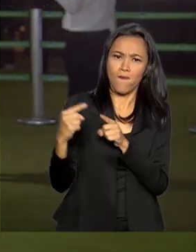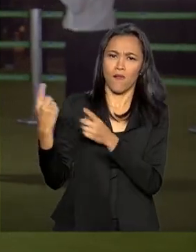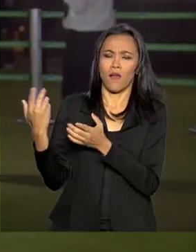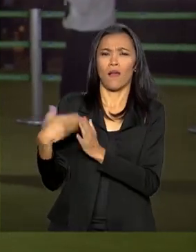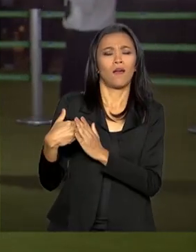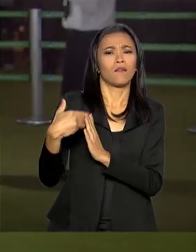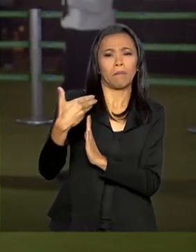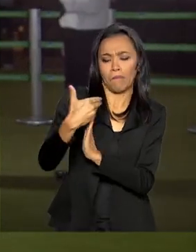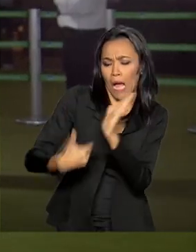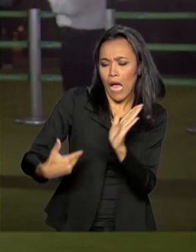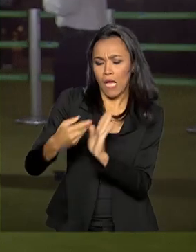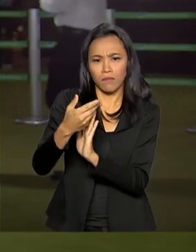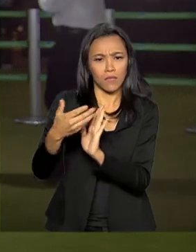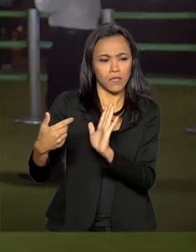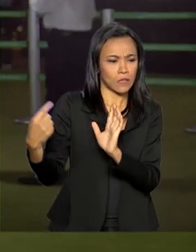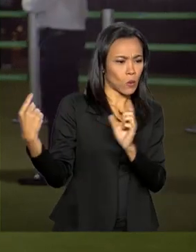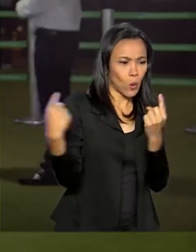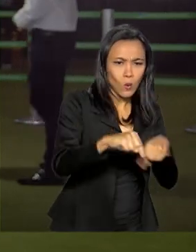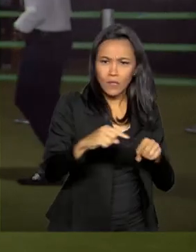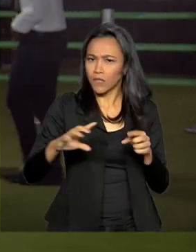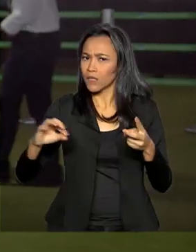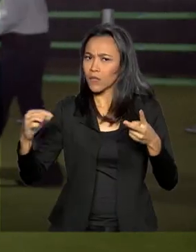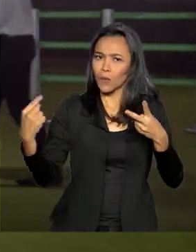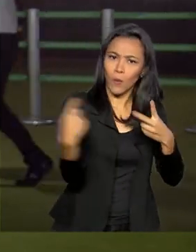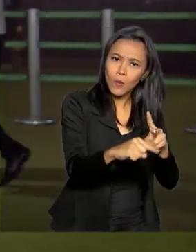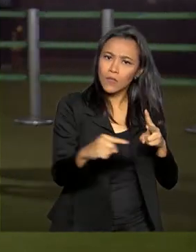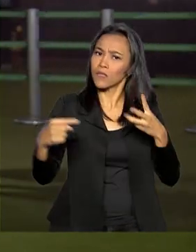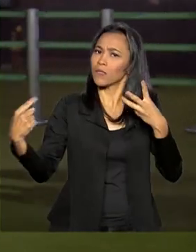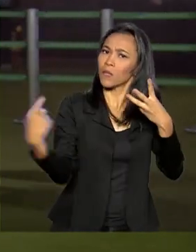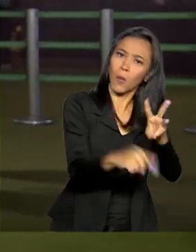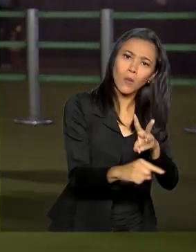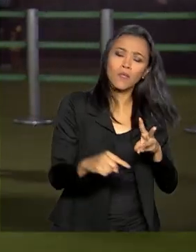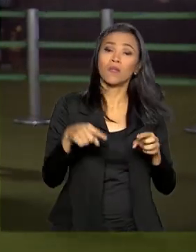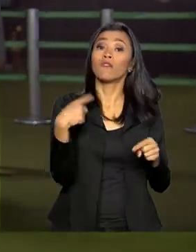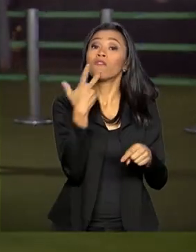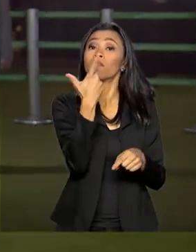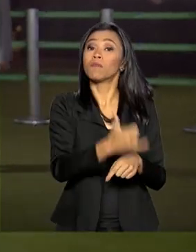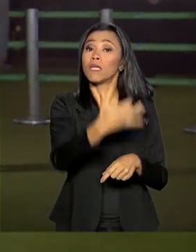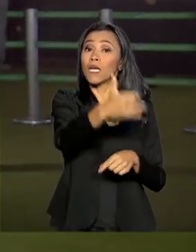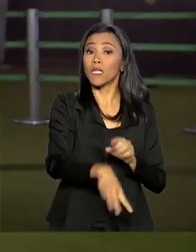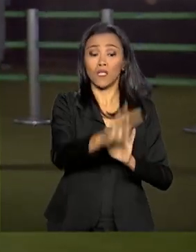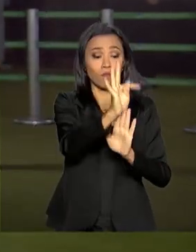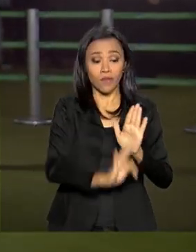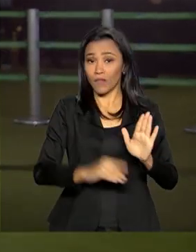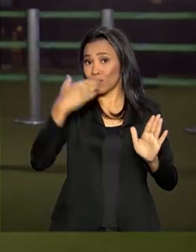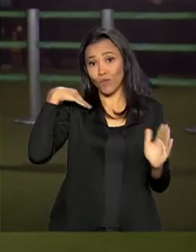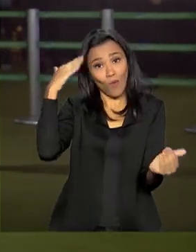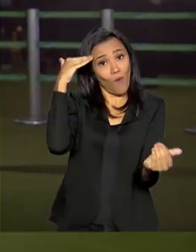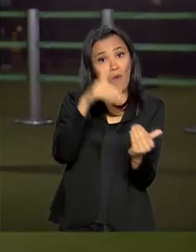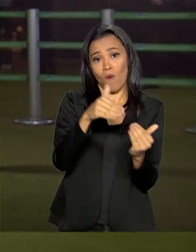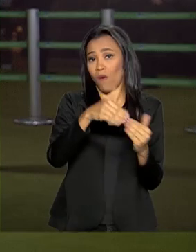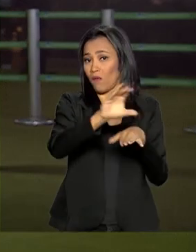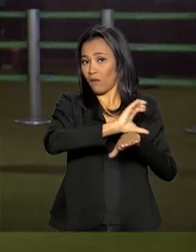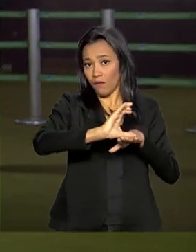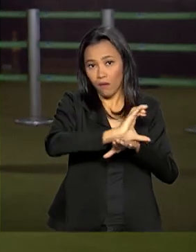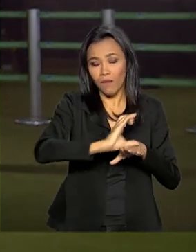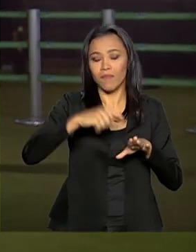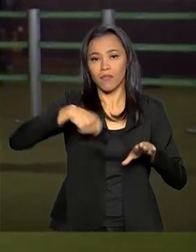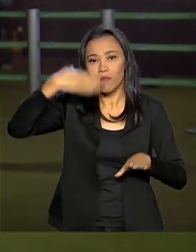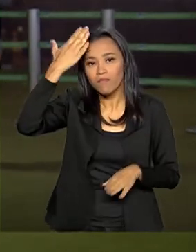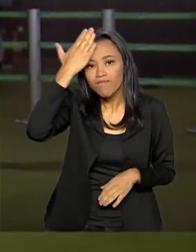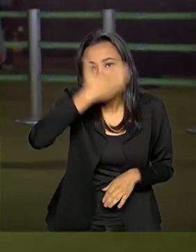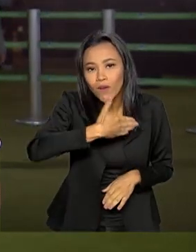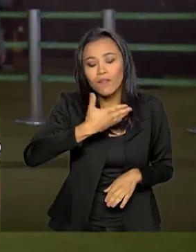para tentar adiar essa votação, com o argumento de que o texto seria inconstitucional e de que faltavam dados técnicos para comprovar a